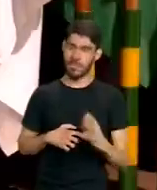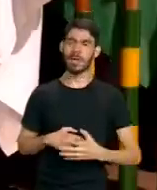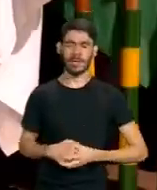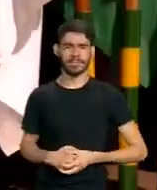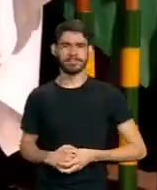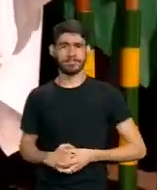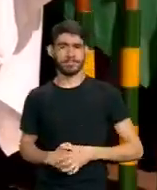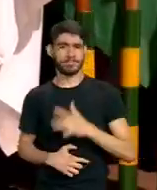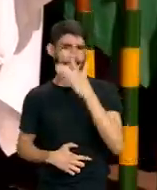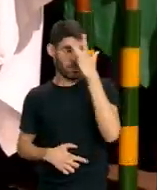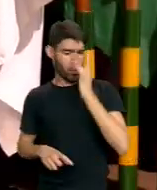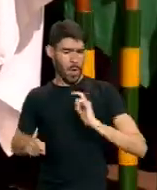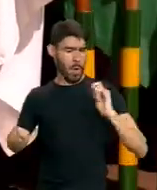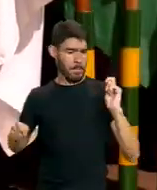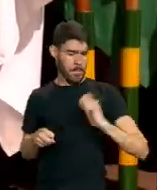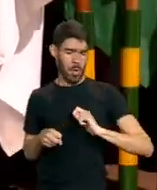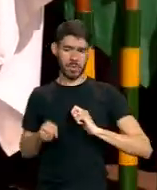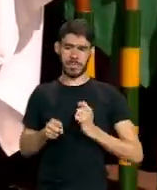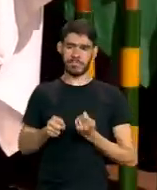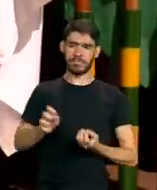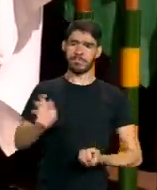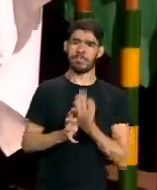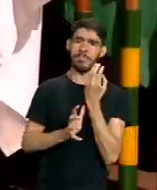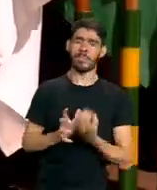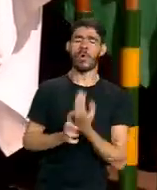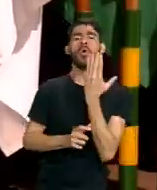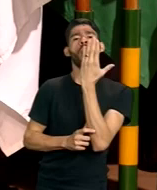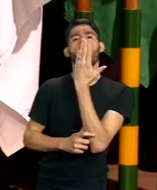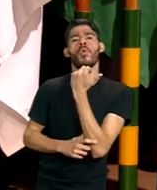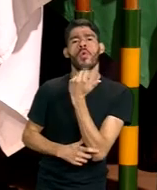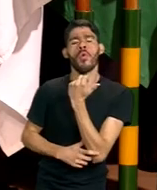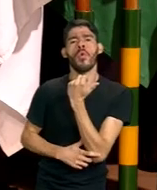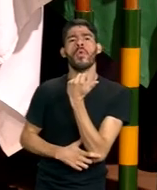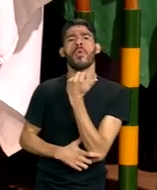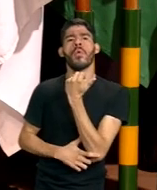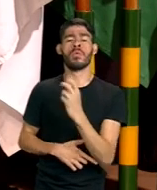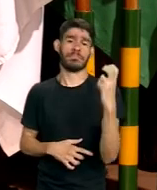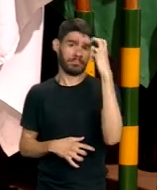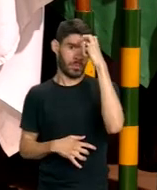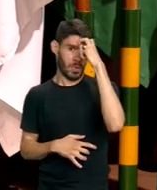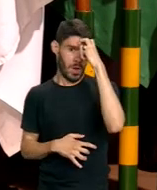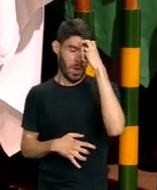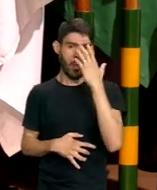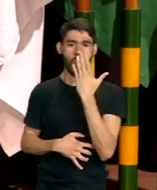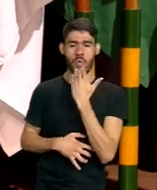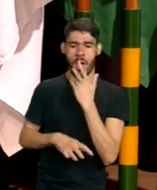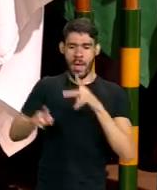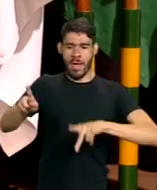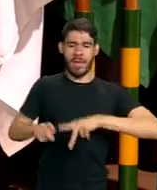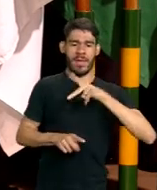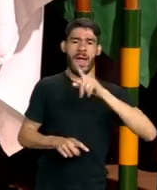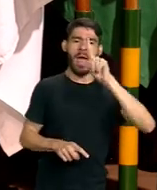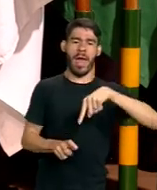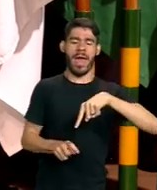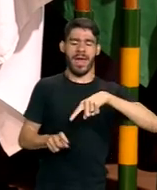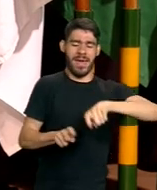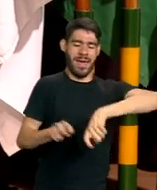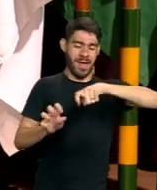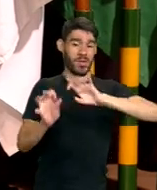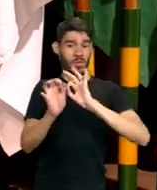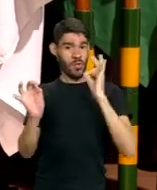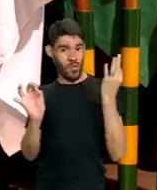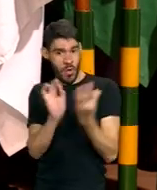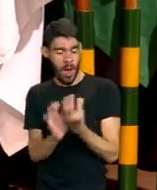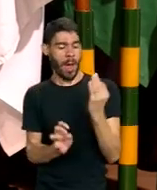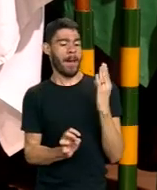Quem pode produzir os alimentos da cultura alimentar do nosso povo é a agricultura familiar. O